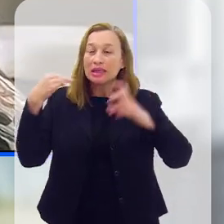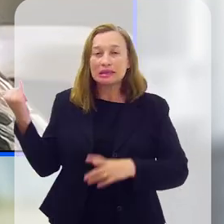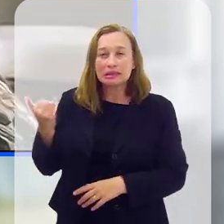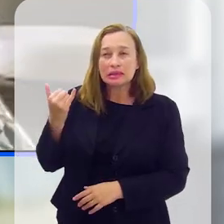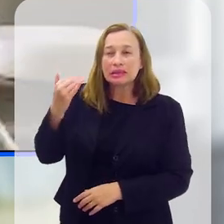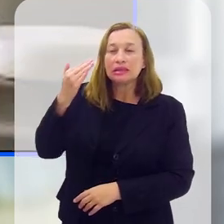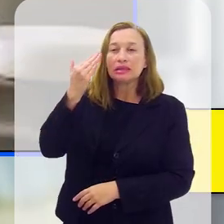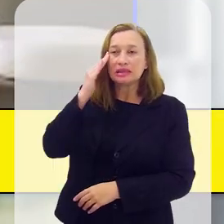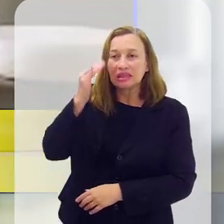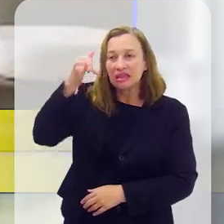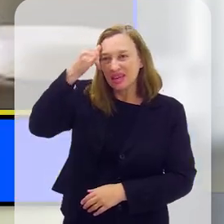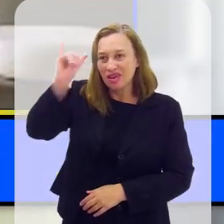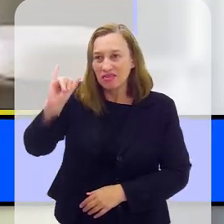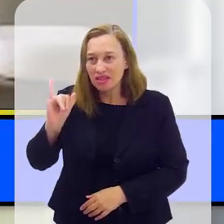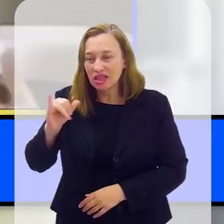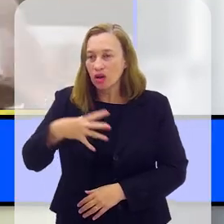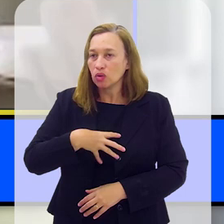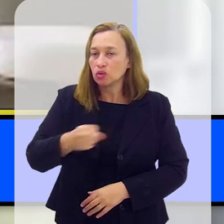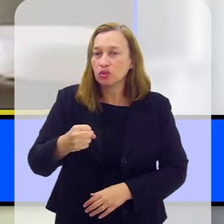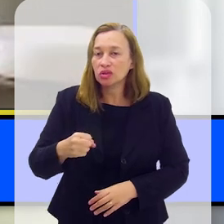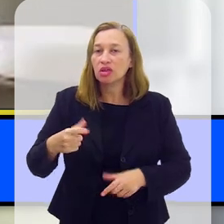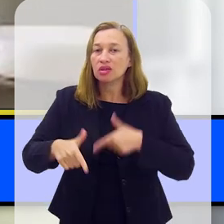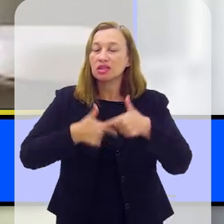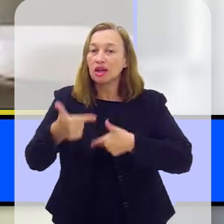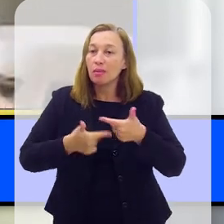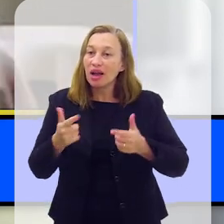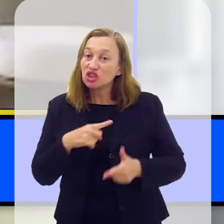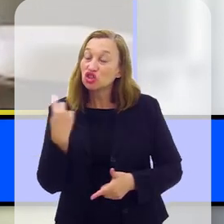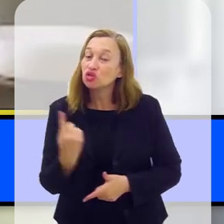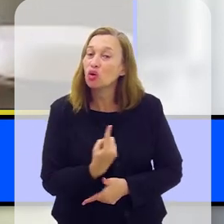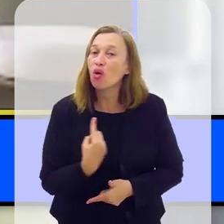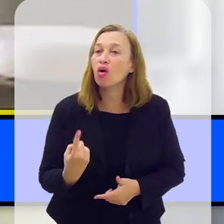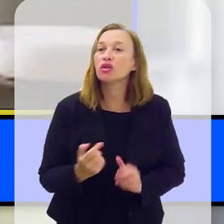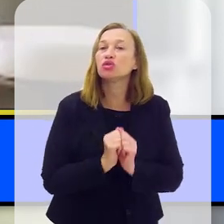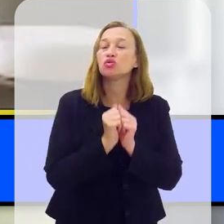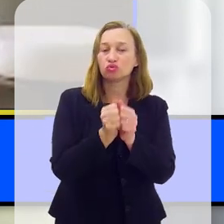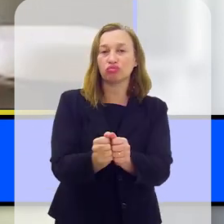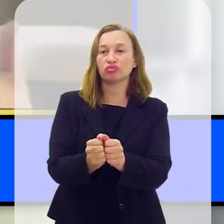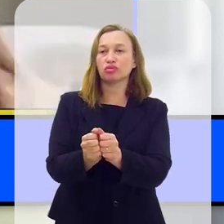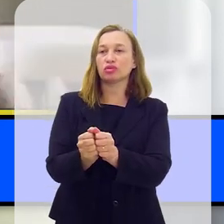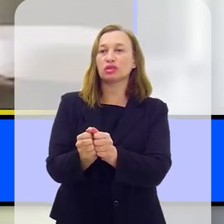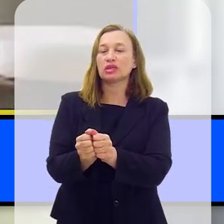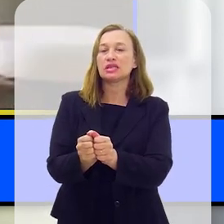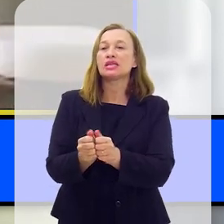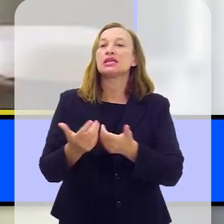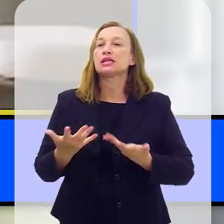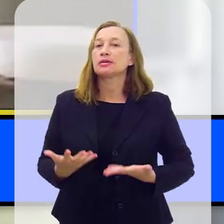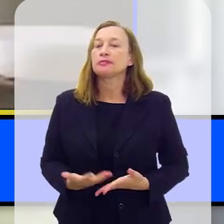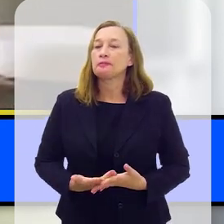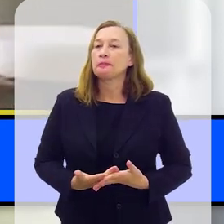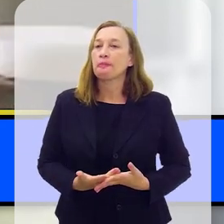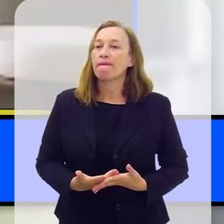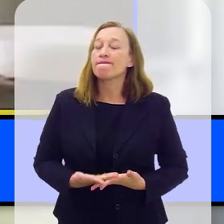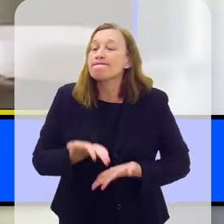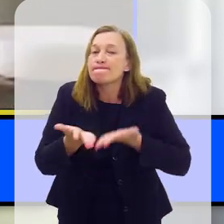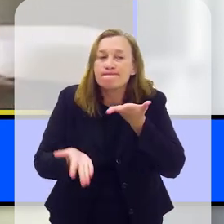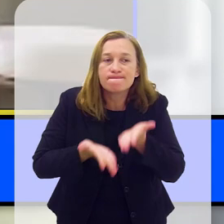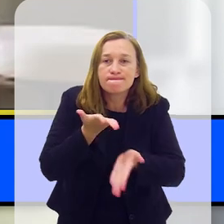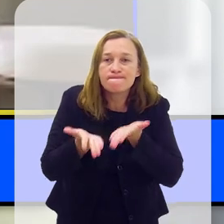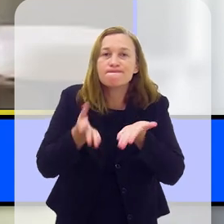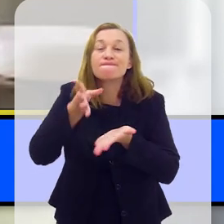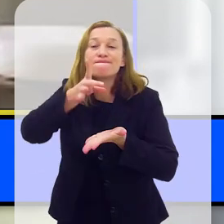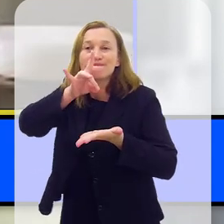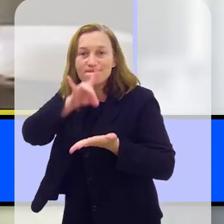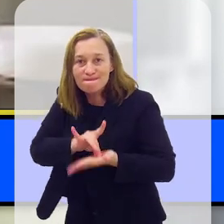respeito disso, entendendo que prevenção do suicídio é tarefa de todos nós, tarefa de muitas mãos, e